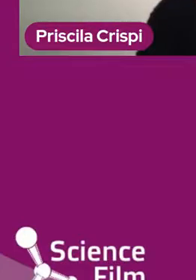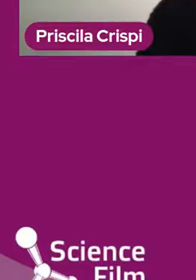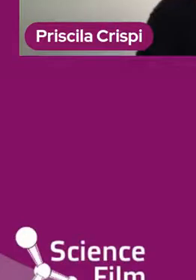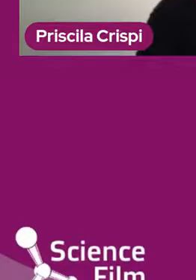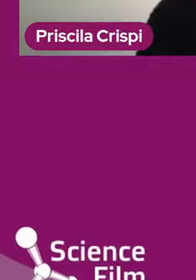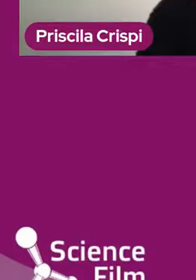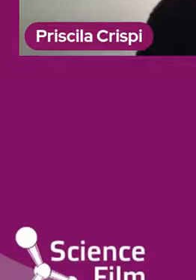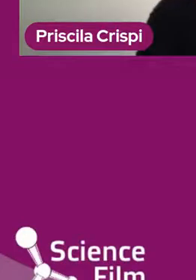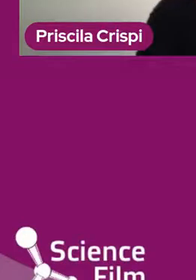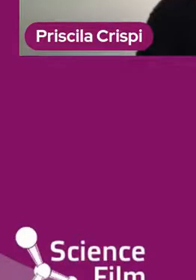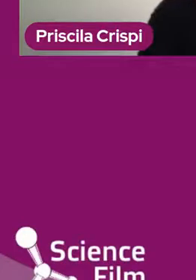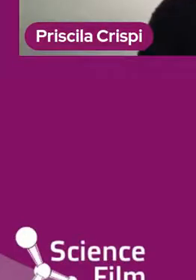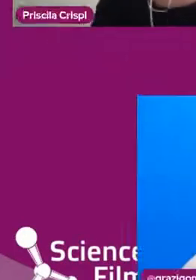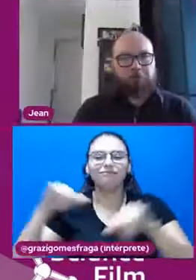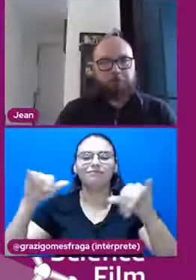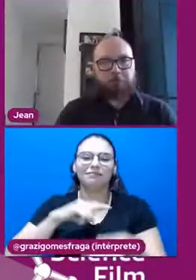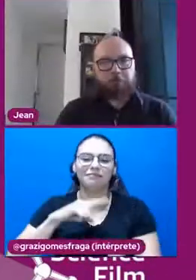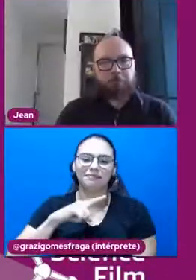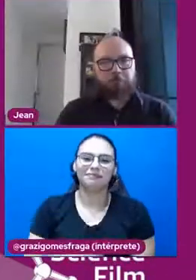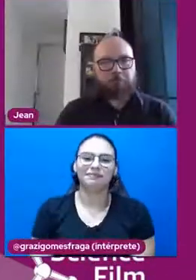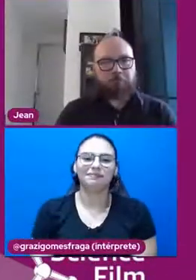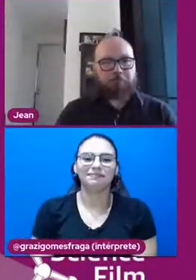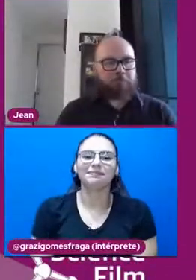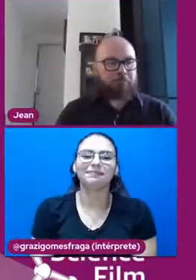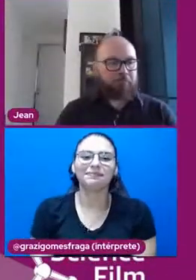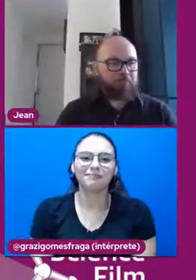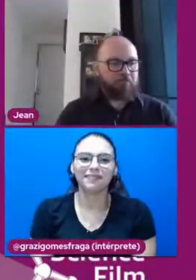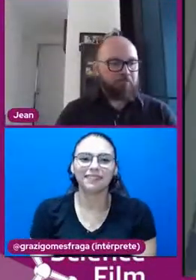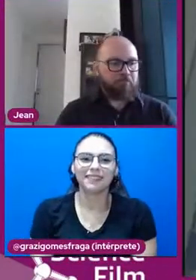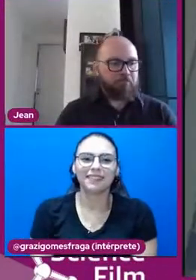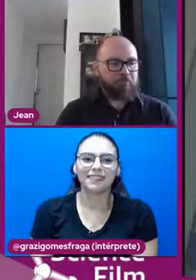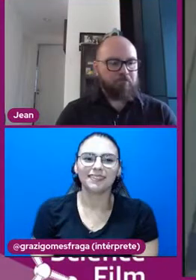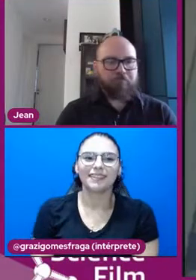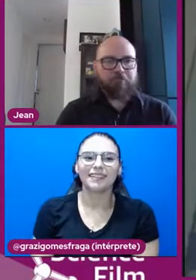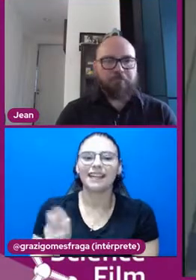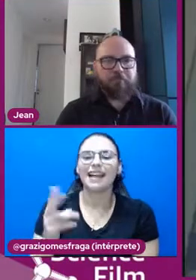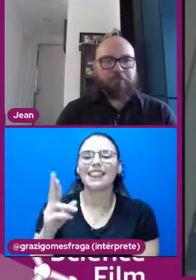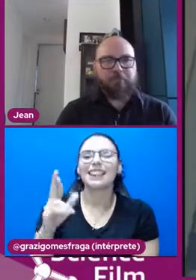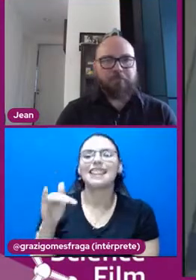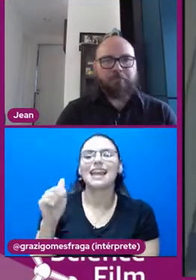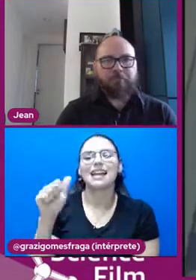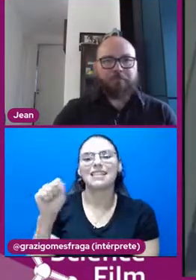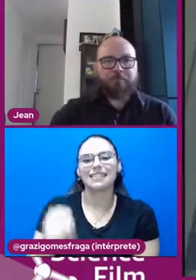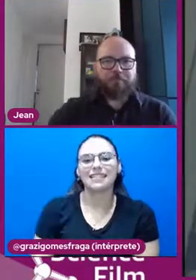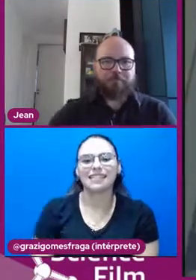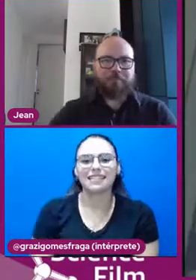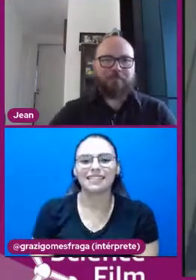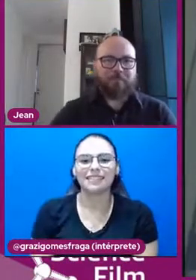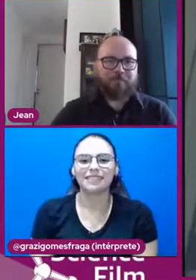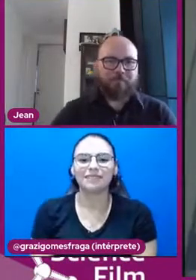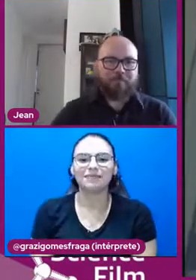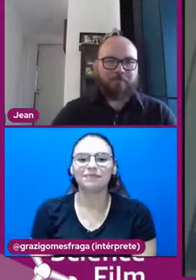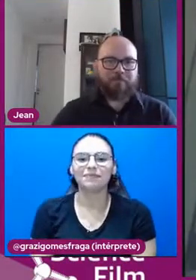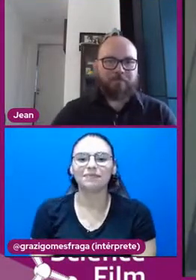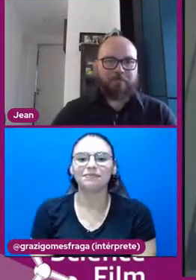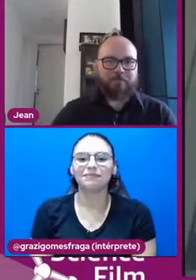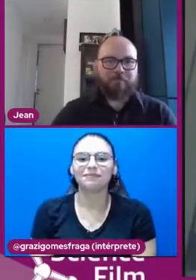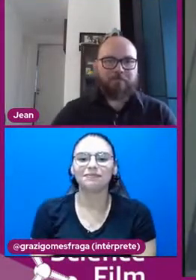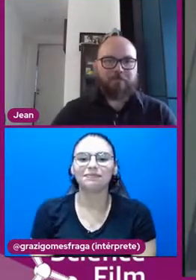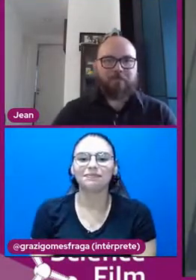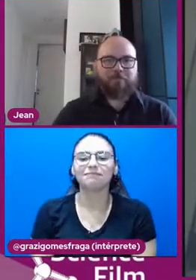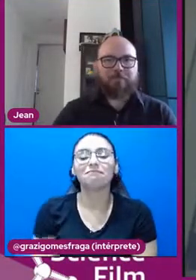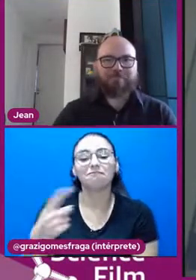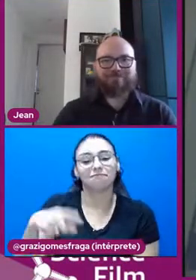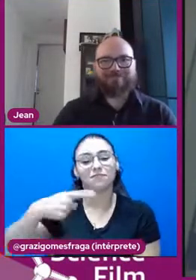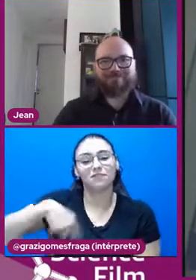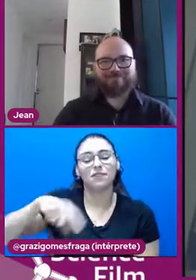agora, né, Pri? Vamos lá, Andreas, que é imprimido na tela, por favor. É um grande prazer que possamos conectar ao meio